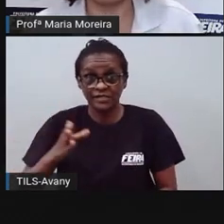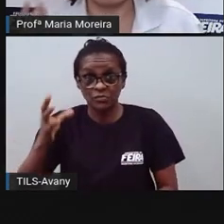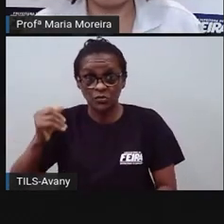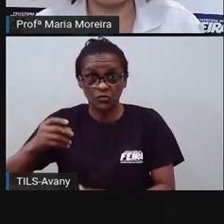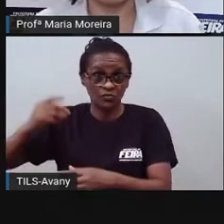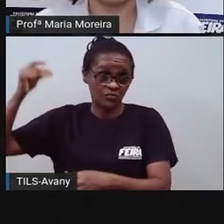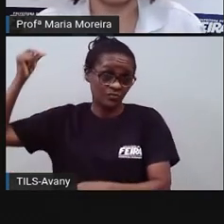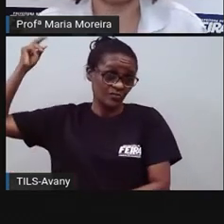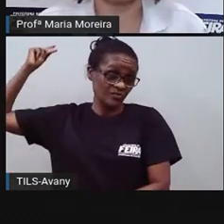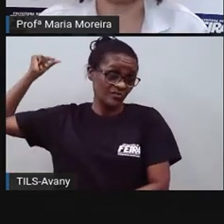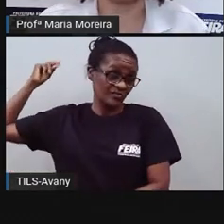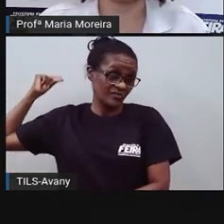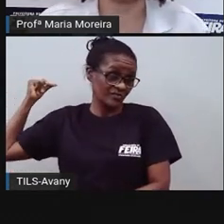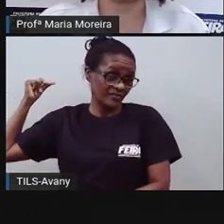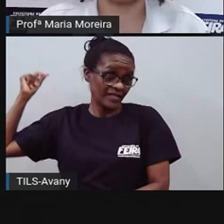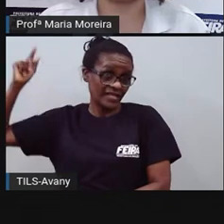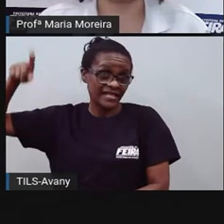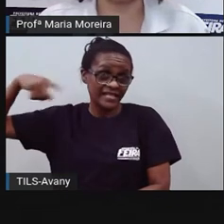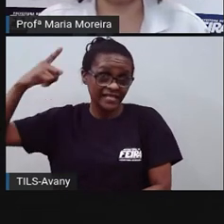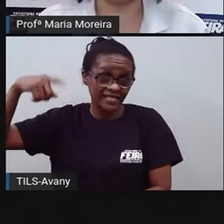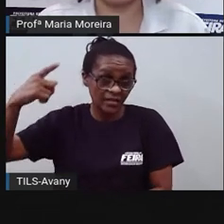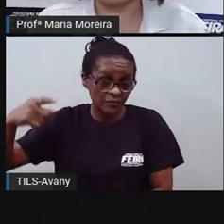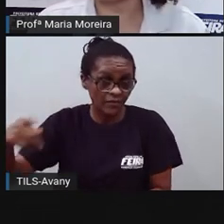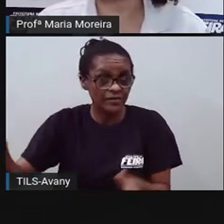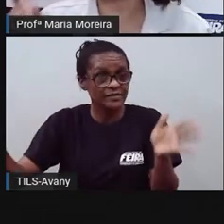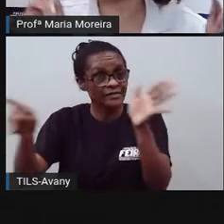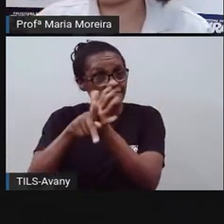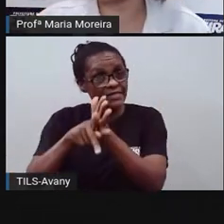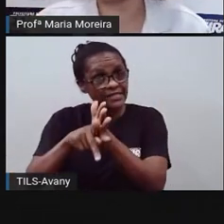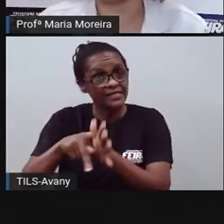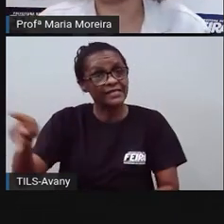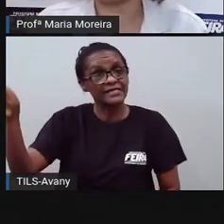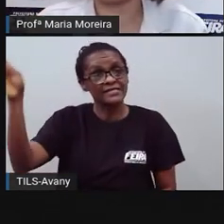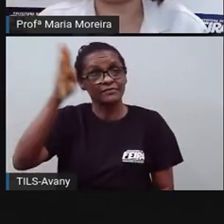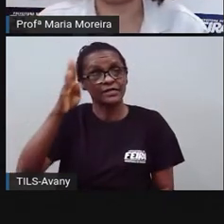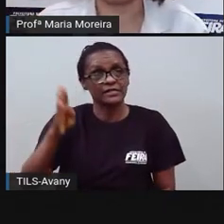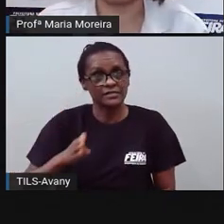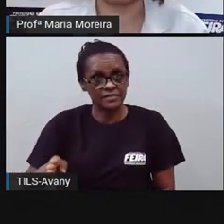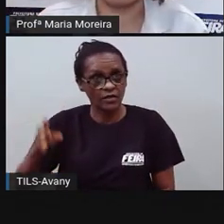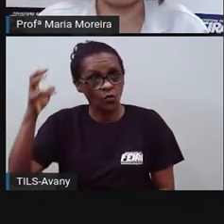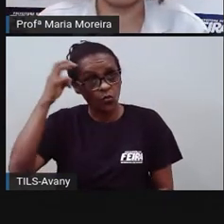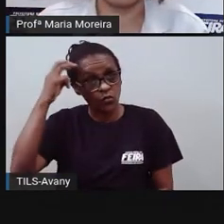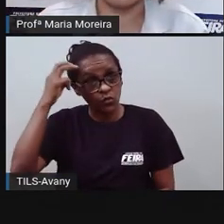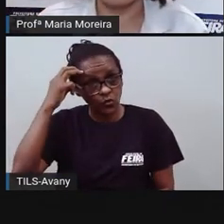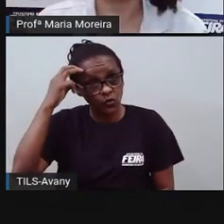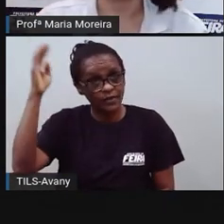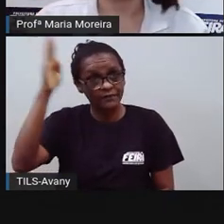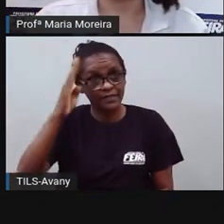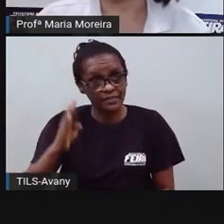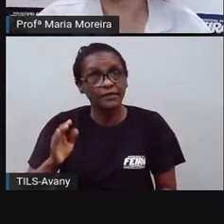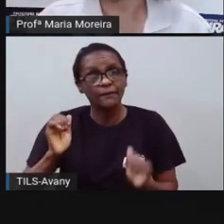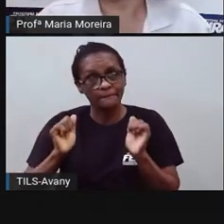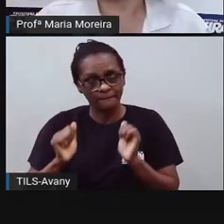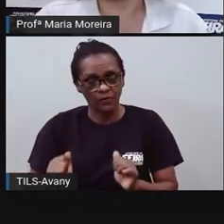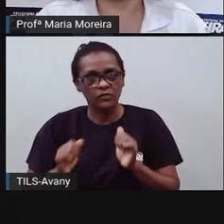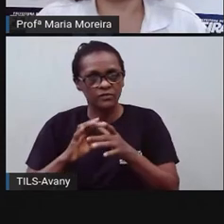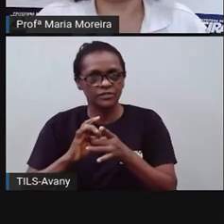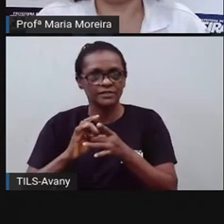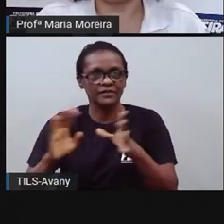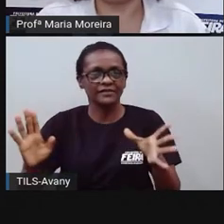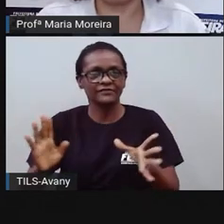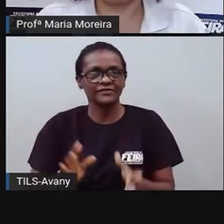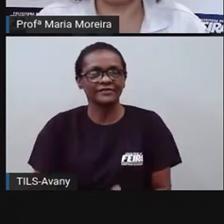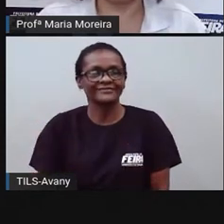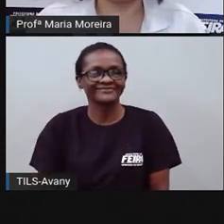foi depois, né? Declarada patrimônio cultural imaterial, a gente já falou aqui sobre patrimônio cultural imaterial, né? E aí foi